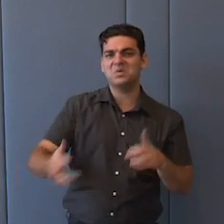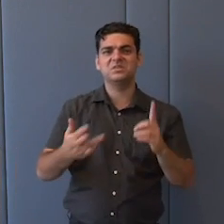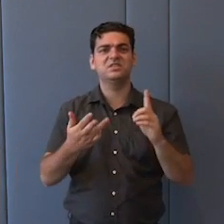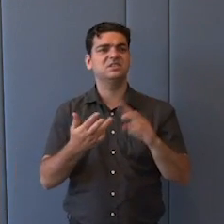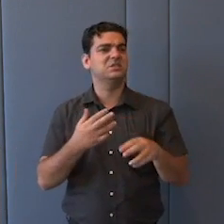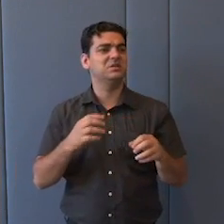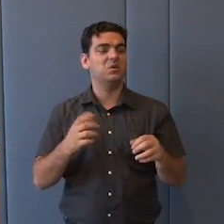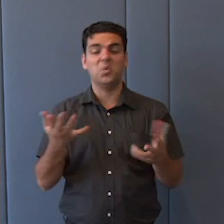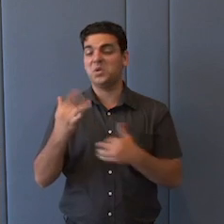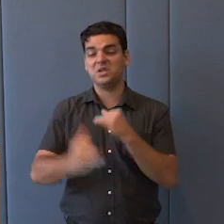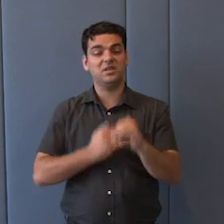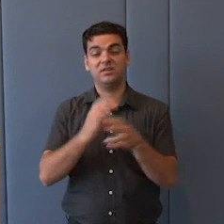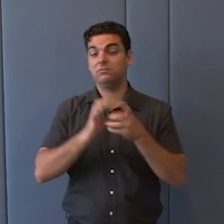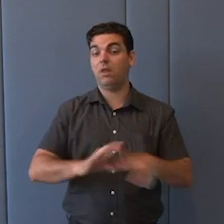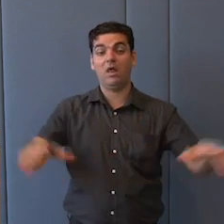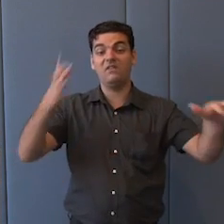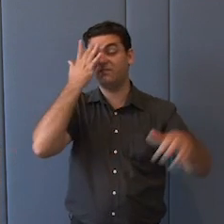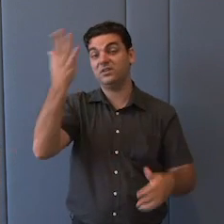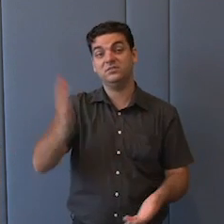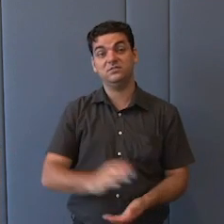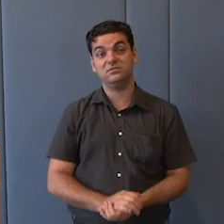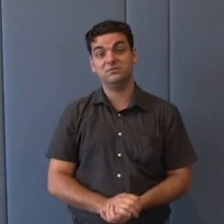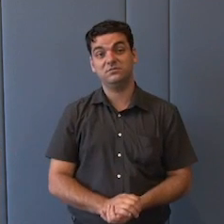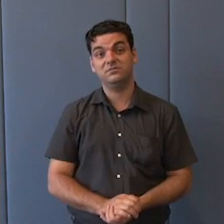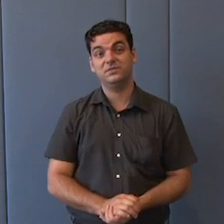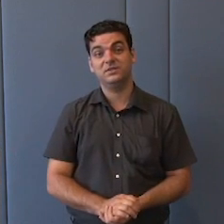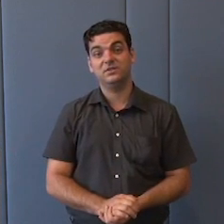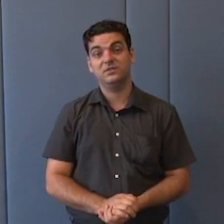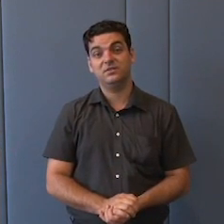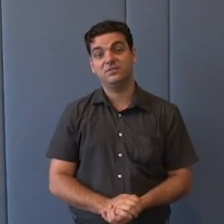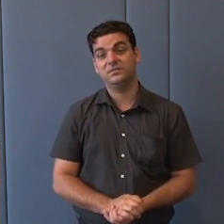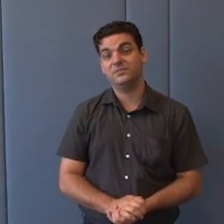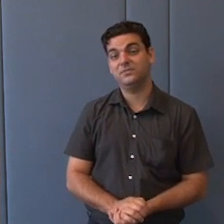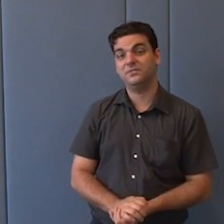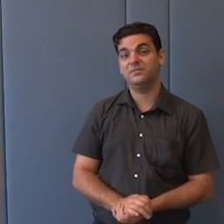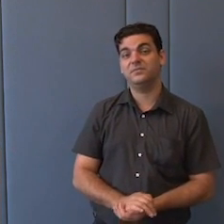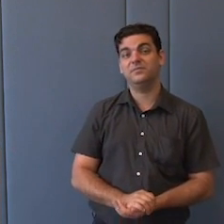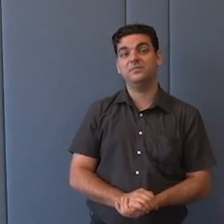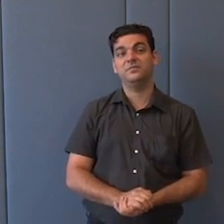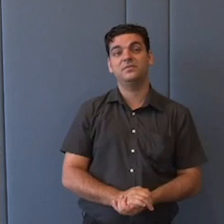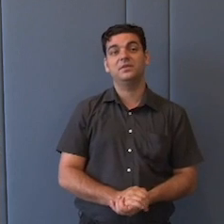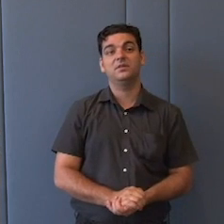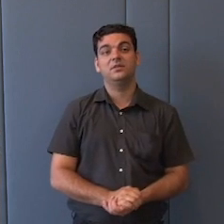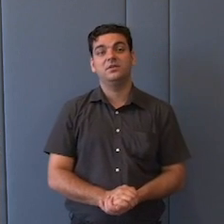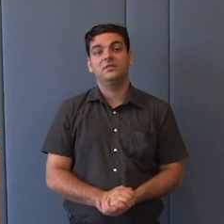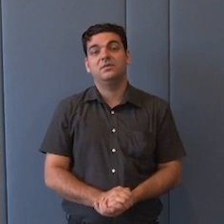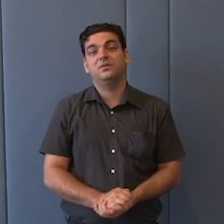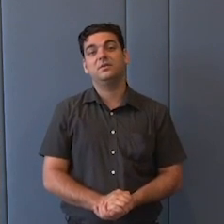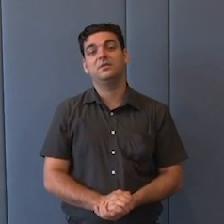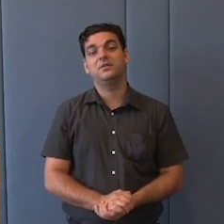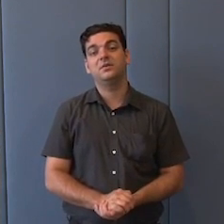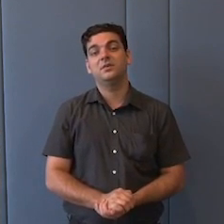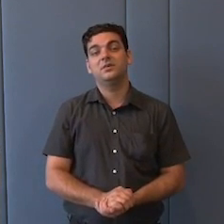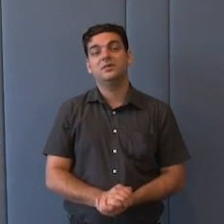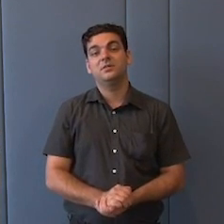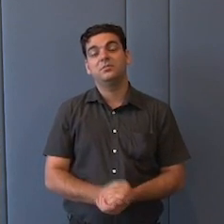conservador, eles querem acabar com a liberdade de expressão na internet. Sob o pretexto de que tem coisa ruim na internet. Porque